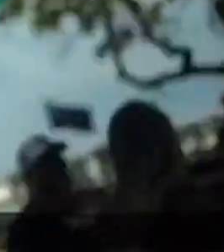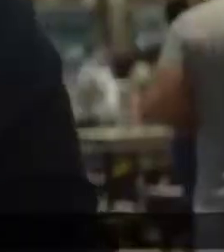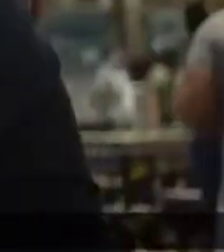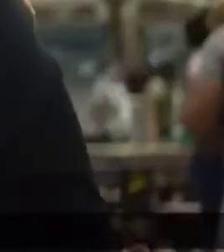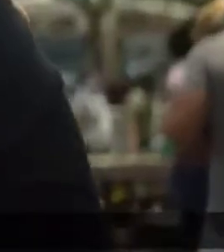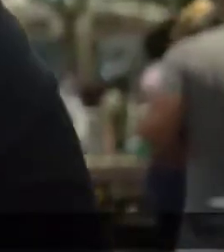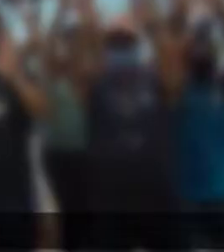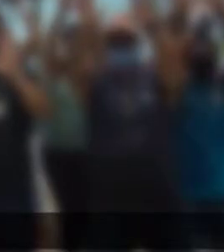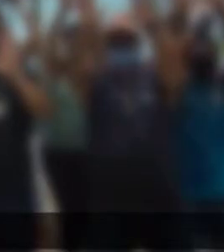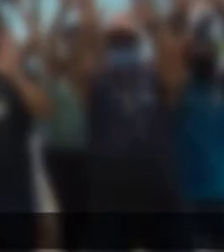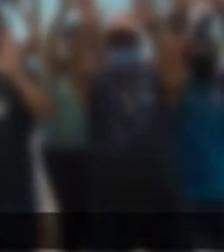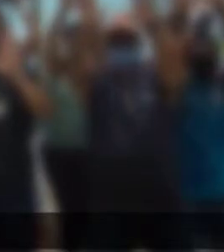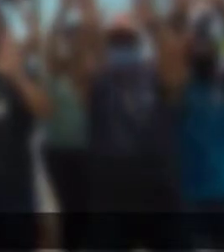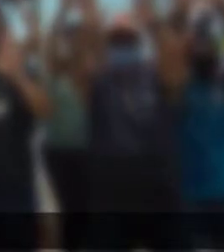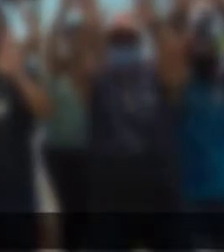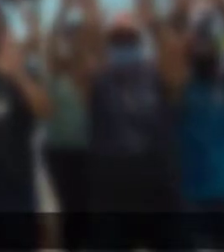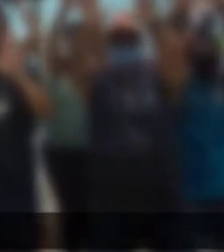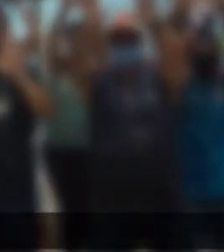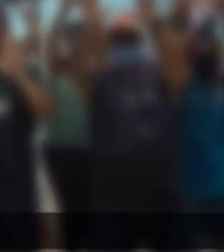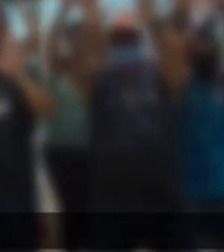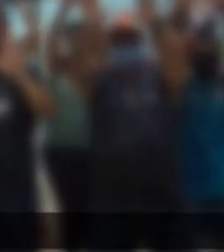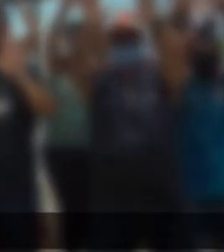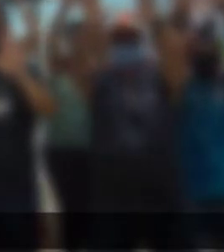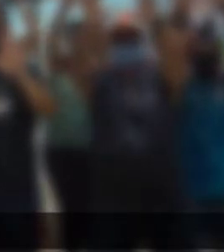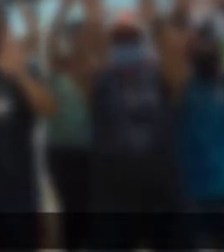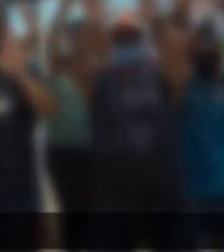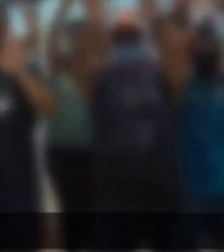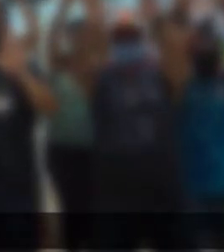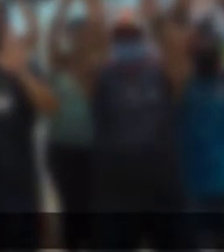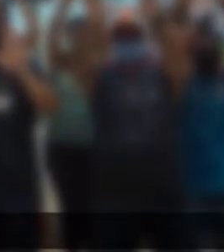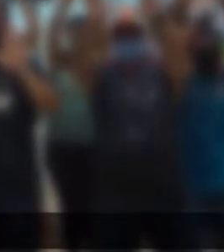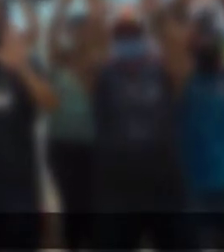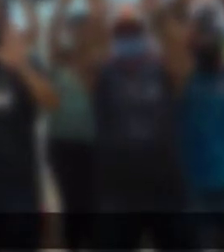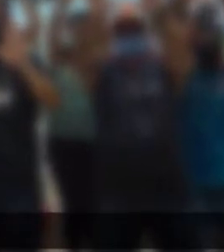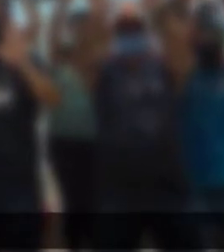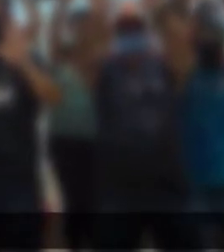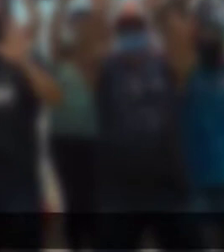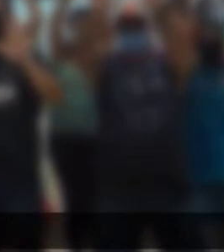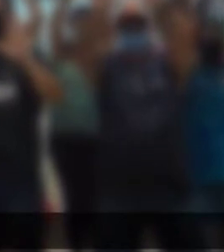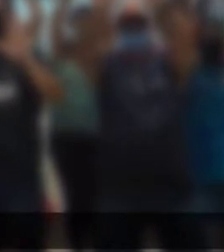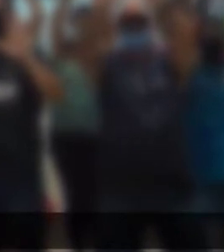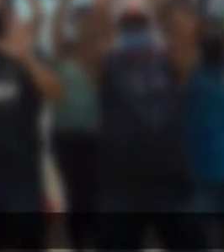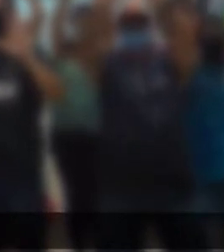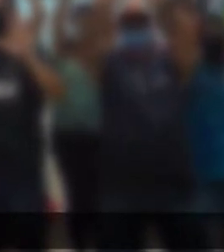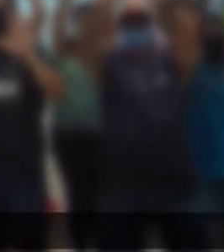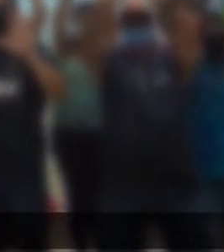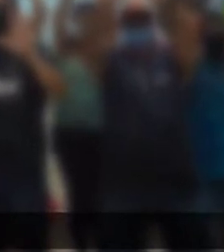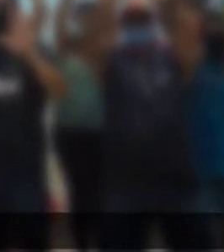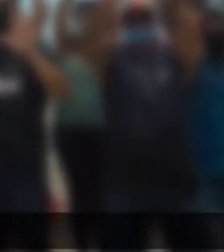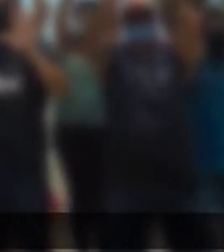todos Quem é Bolsonaro Vota Ivan Sartori Prefeito 55